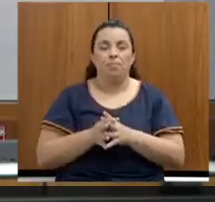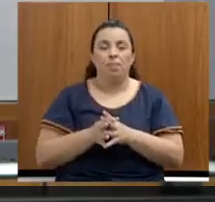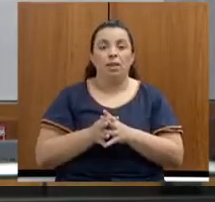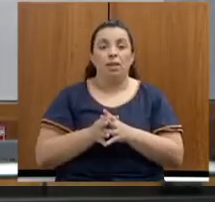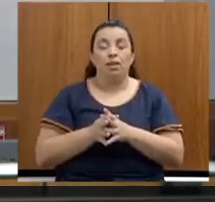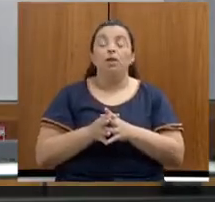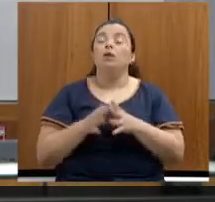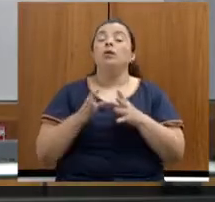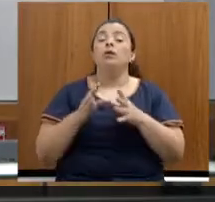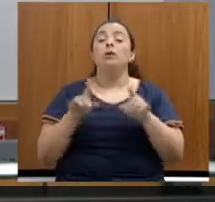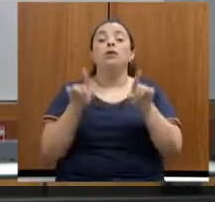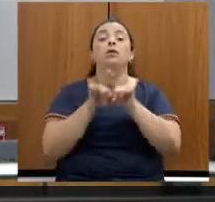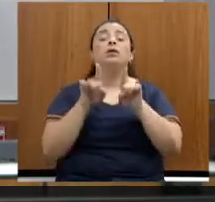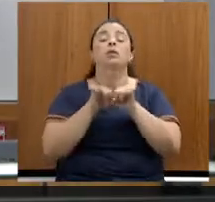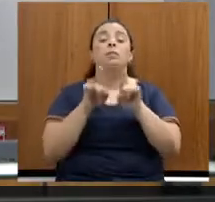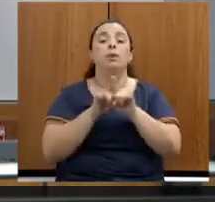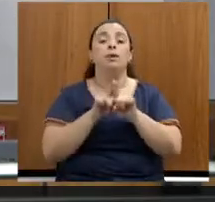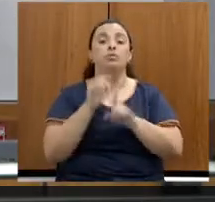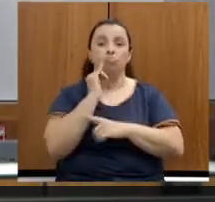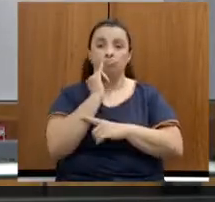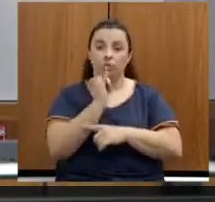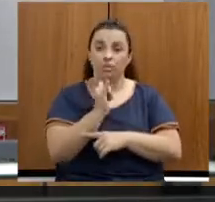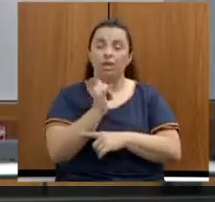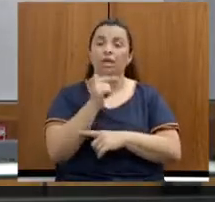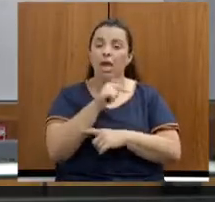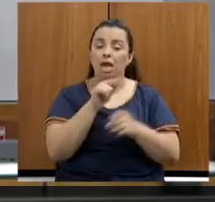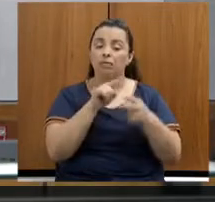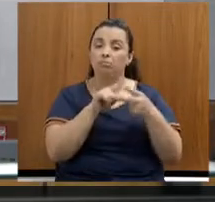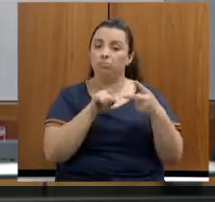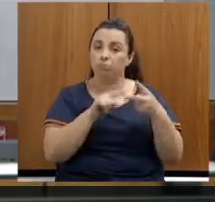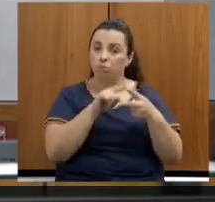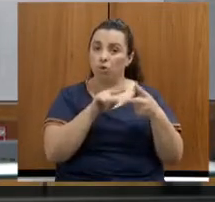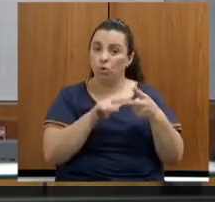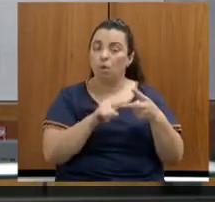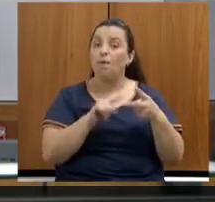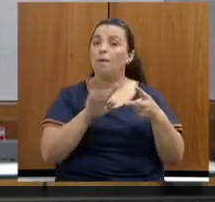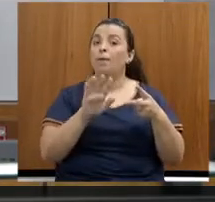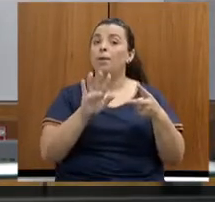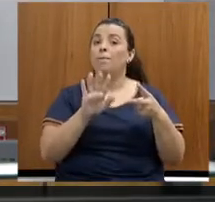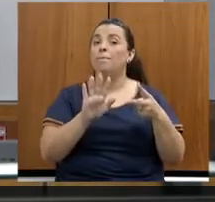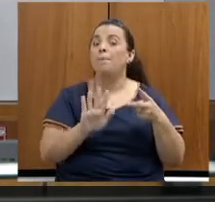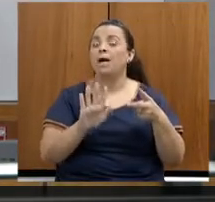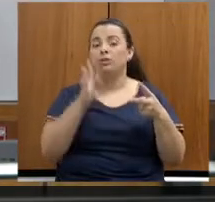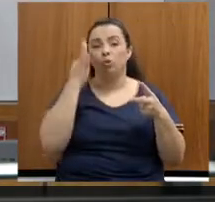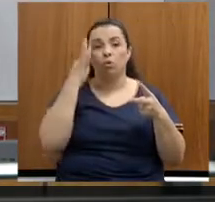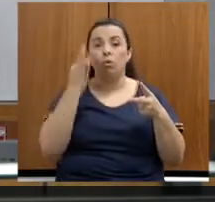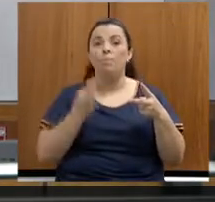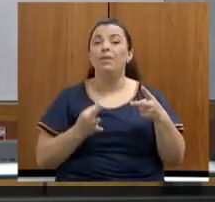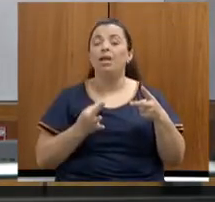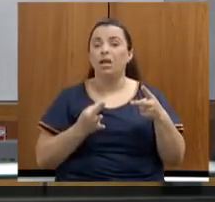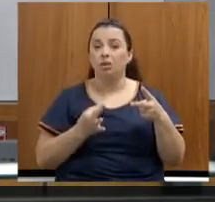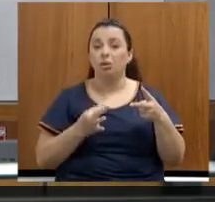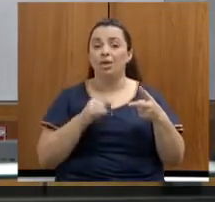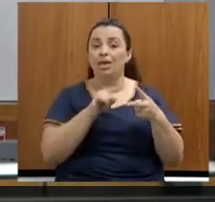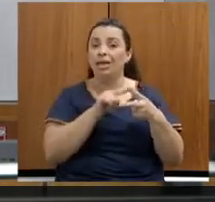que eu vou trazer essas questões, secretária, mas compreendo que as mesmas não